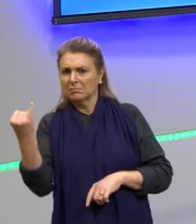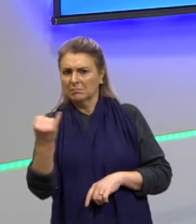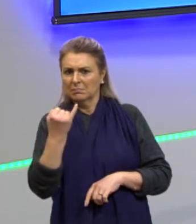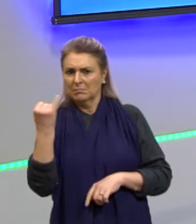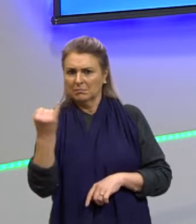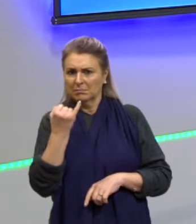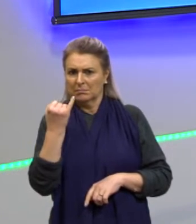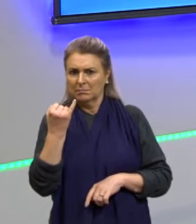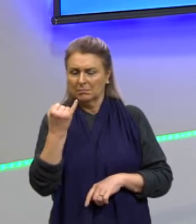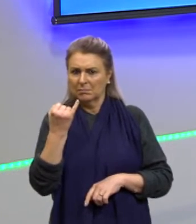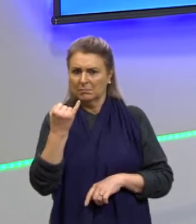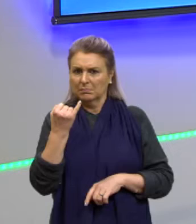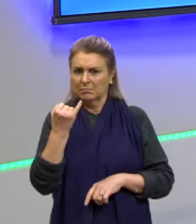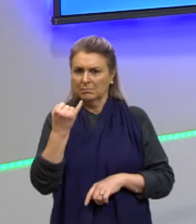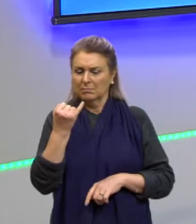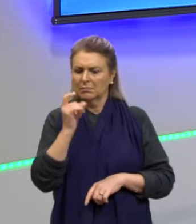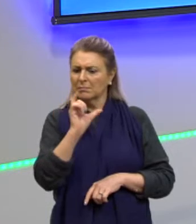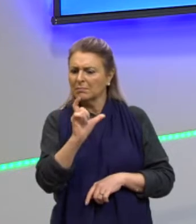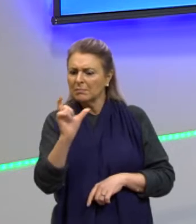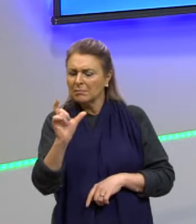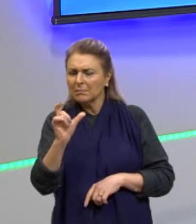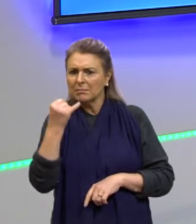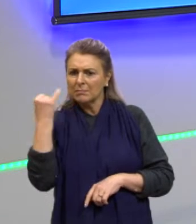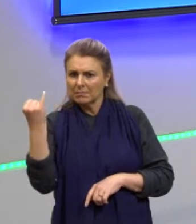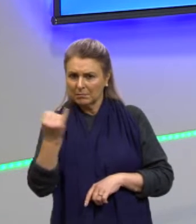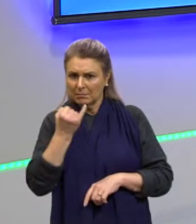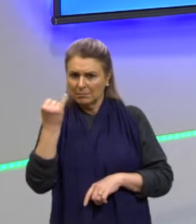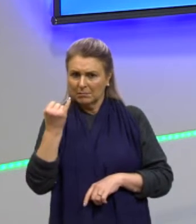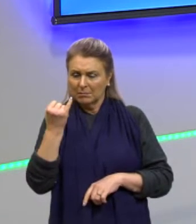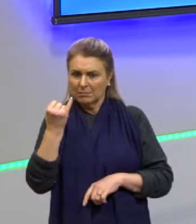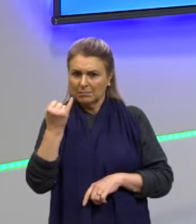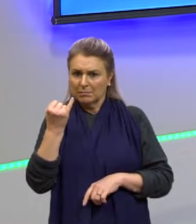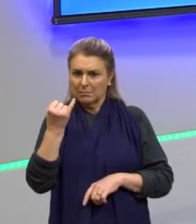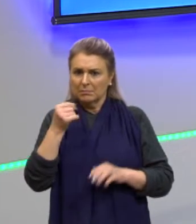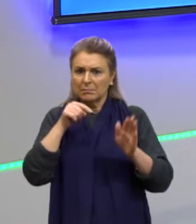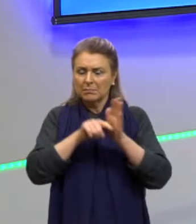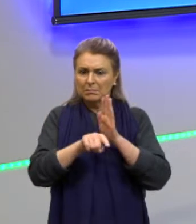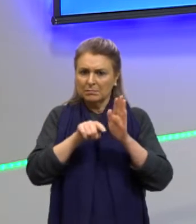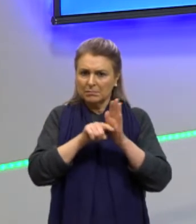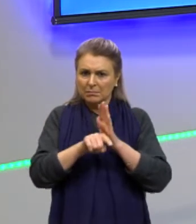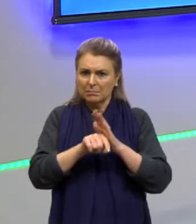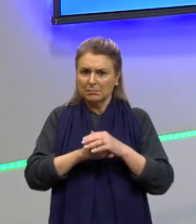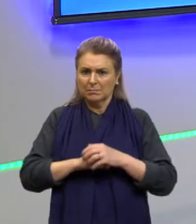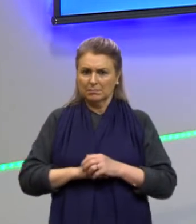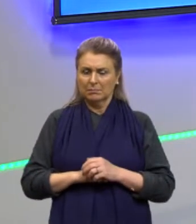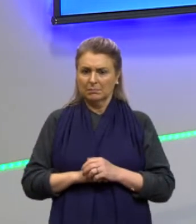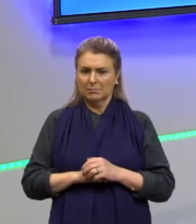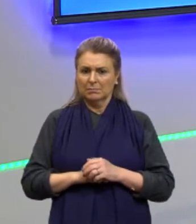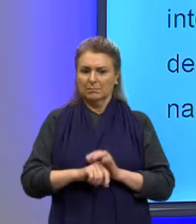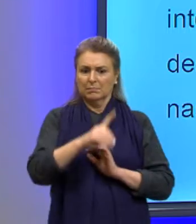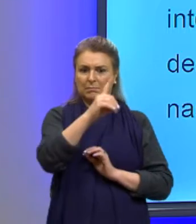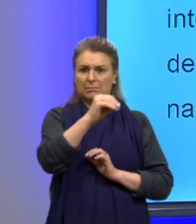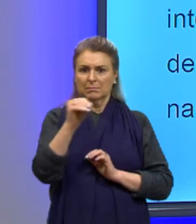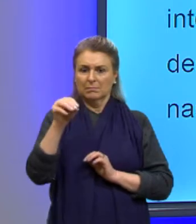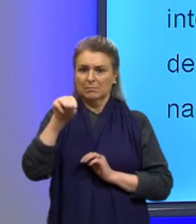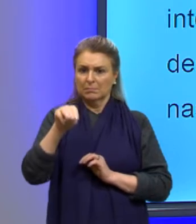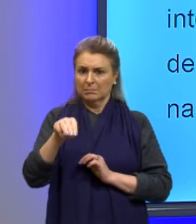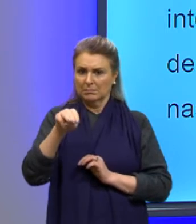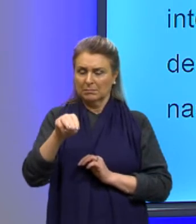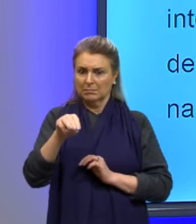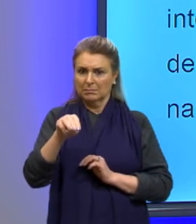Palavra-chave que eu tinha nessa questão era a questão dos 100 metros